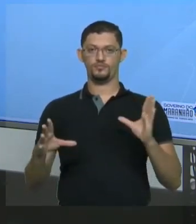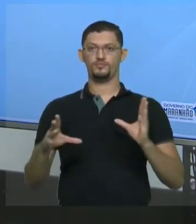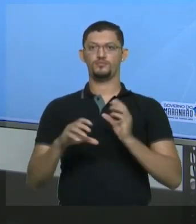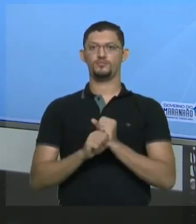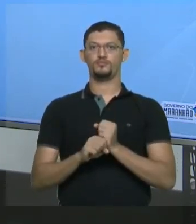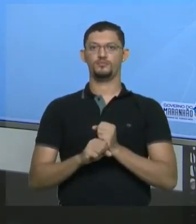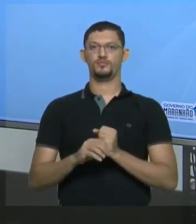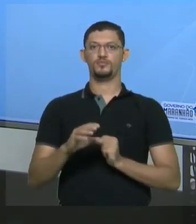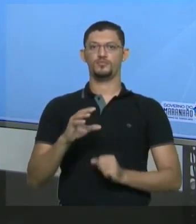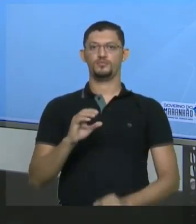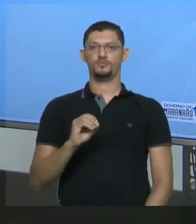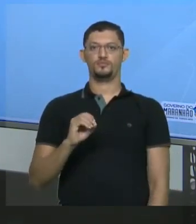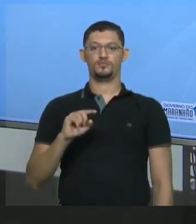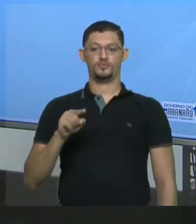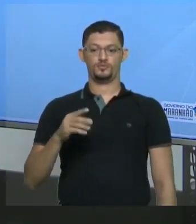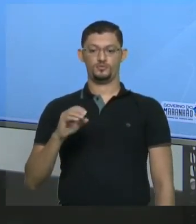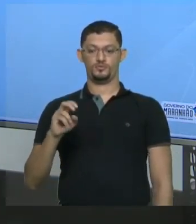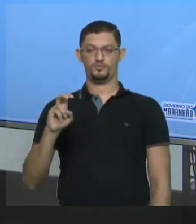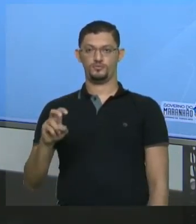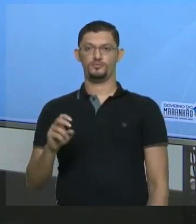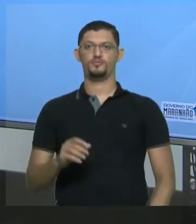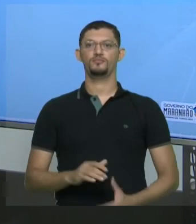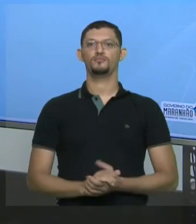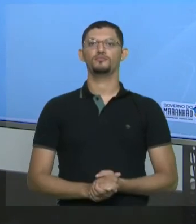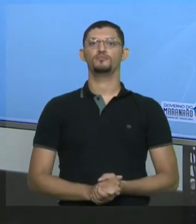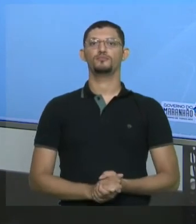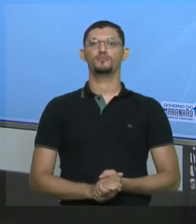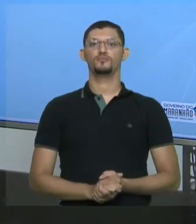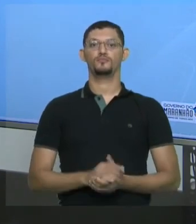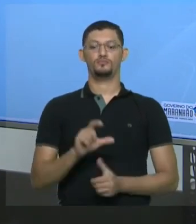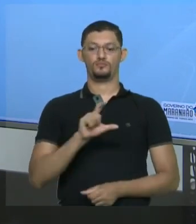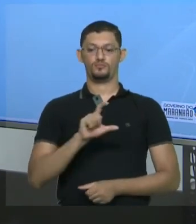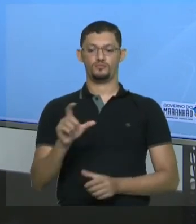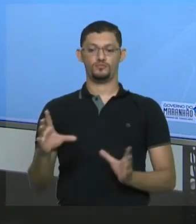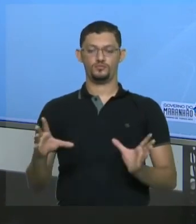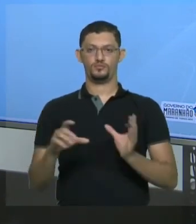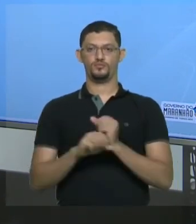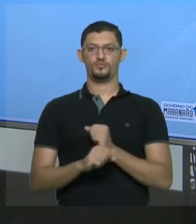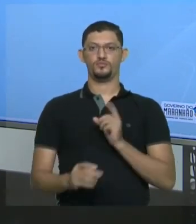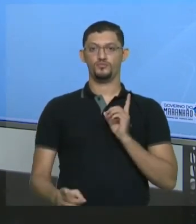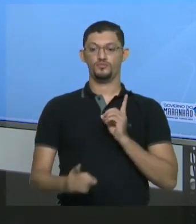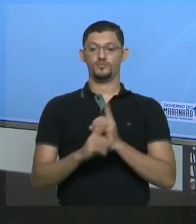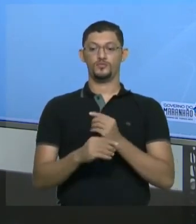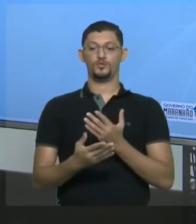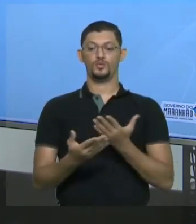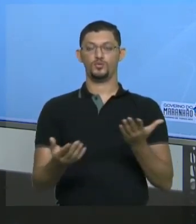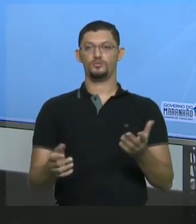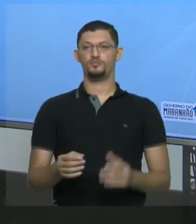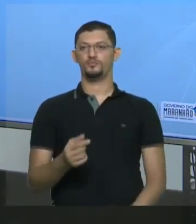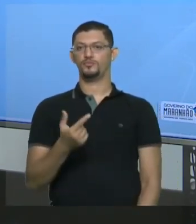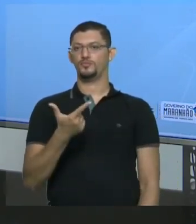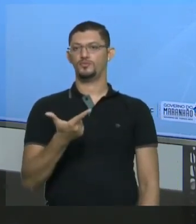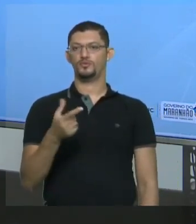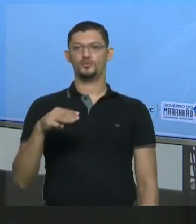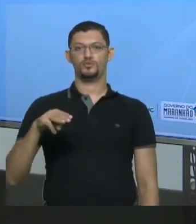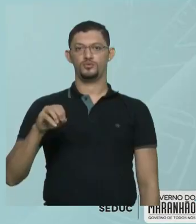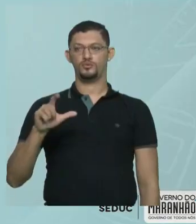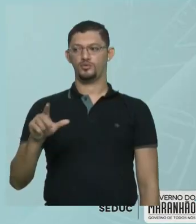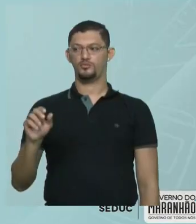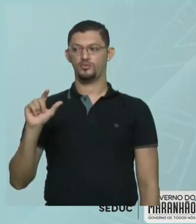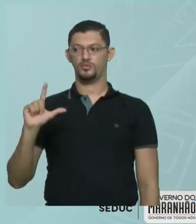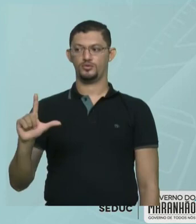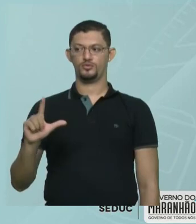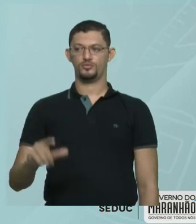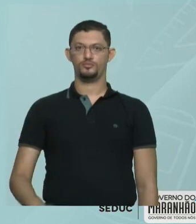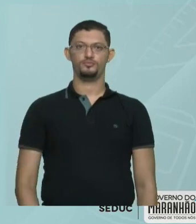,05 litro. Dividindo 0,1 por 0,05, nós vamos achar que a molaridade é de 2 mol por litro.